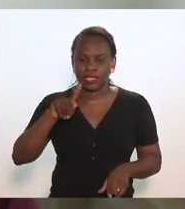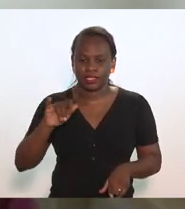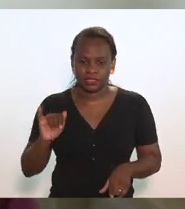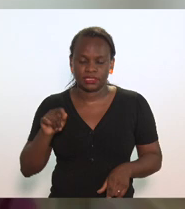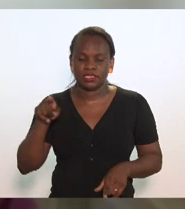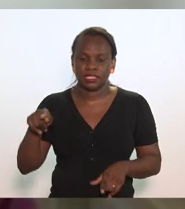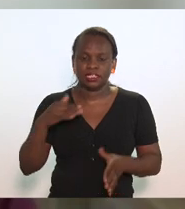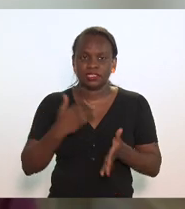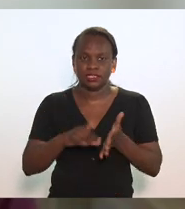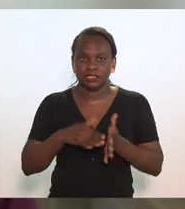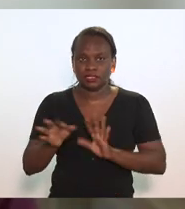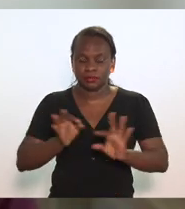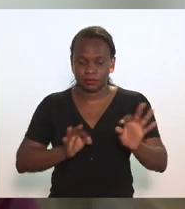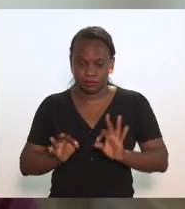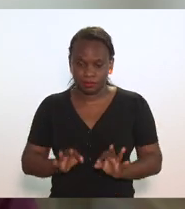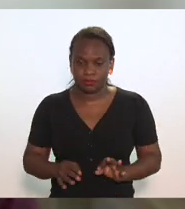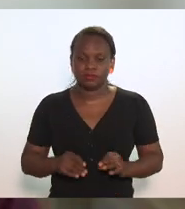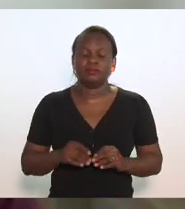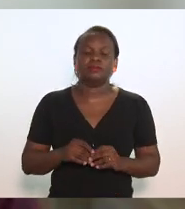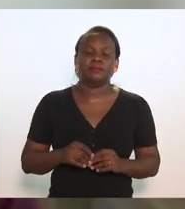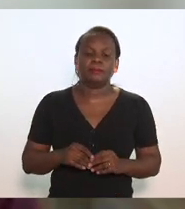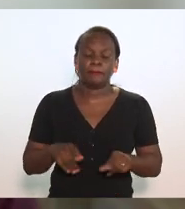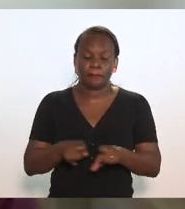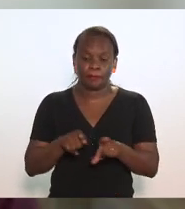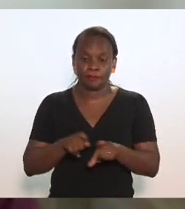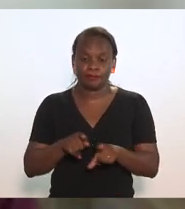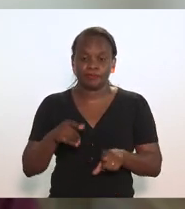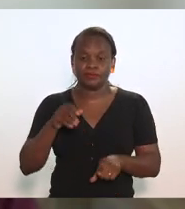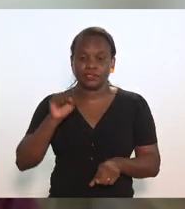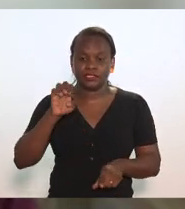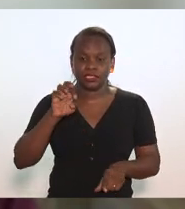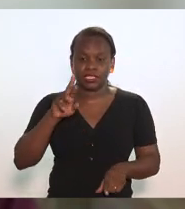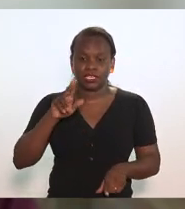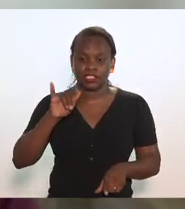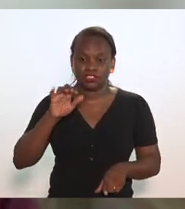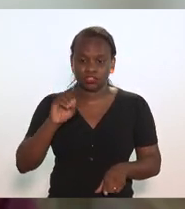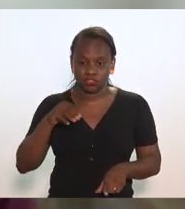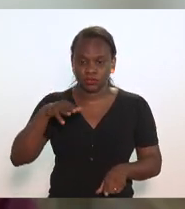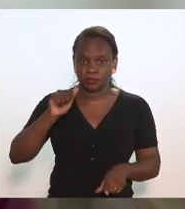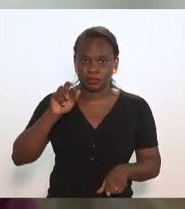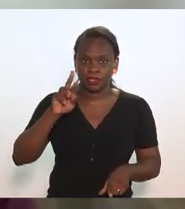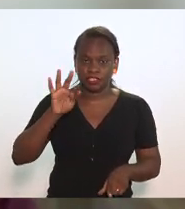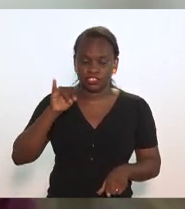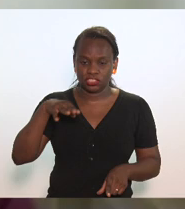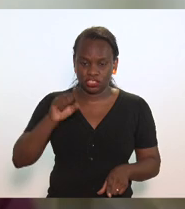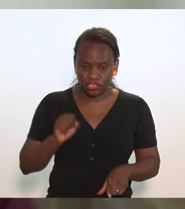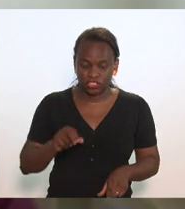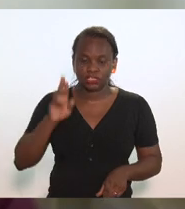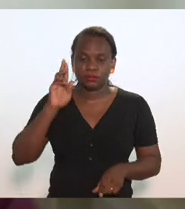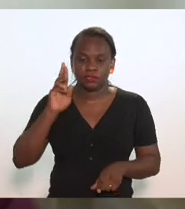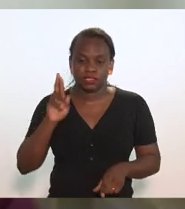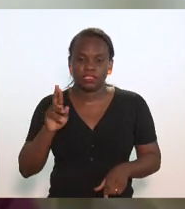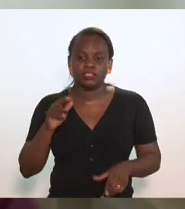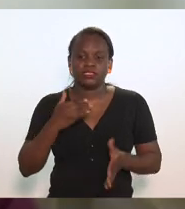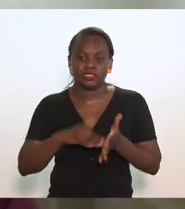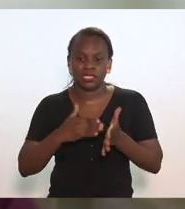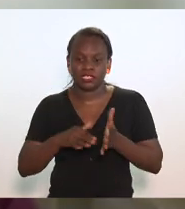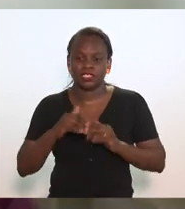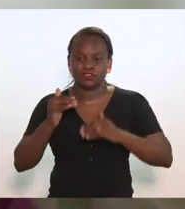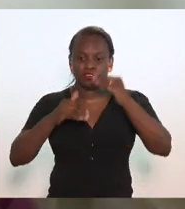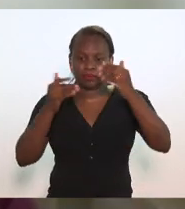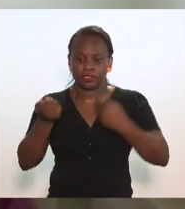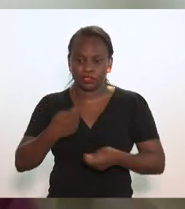Secretaria de Planejamento, do doutor Sérgio Martins, representando a Secretaria de Desenvolvimento